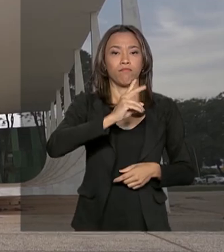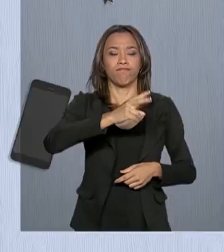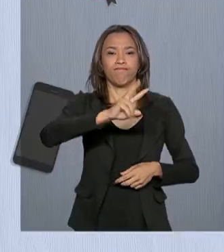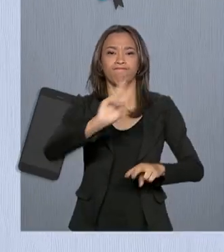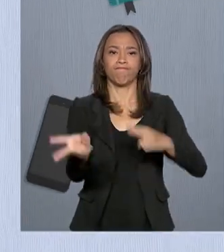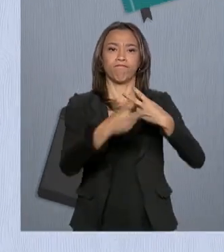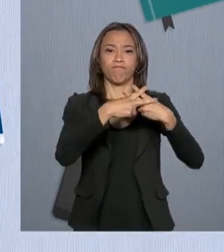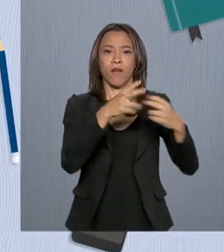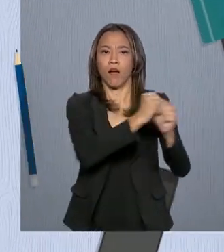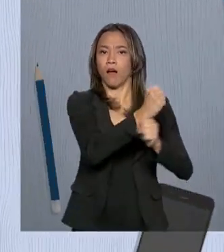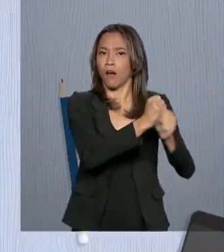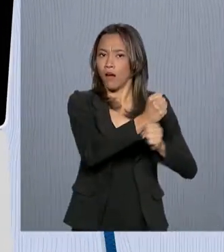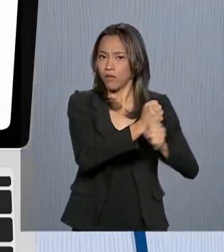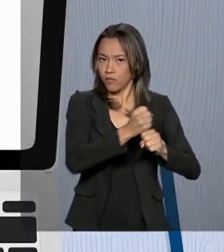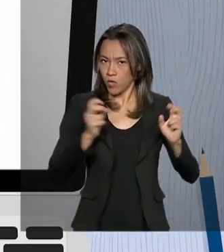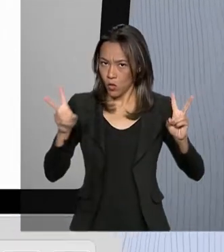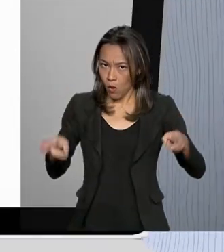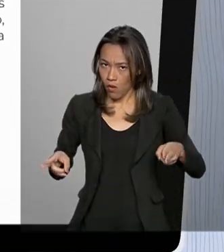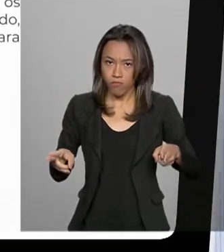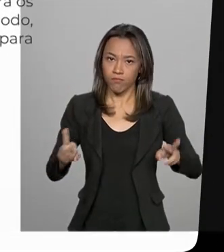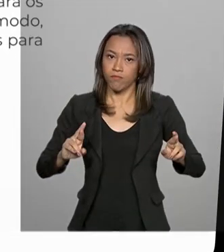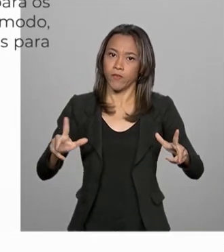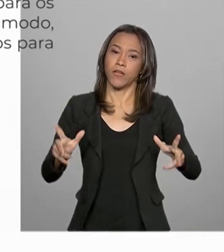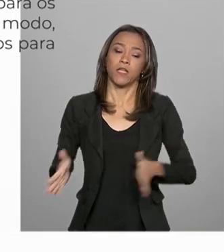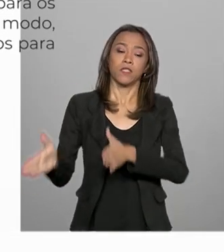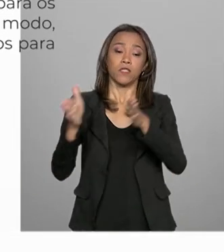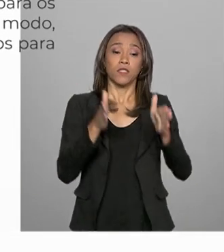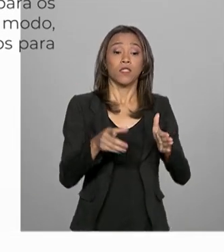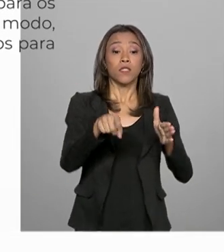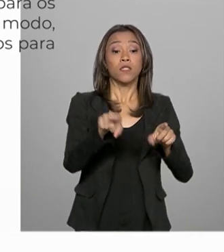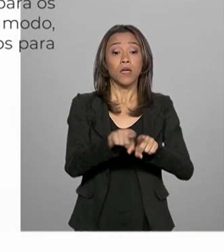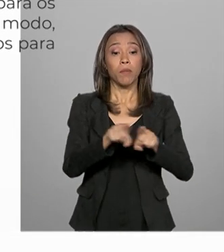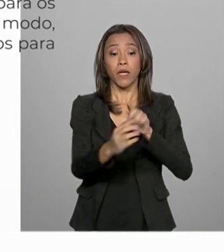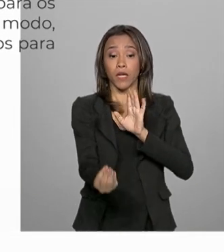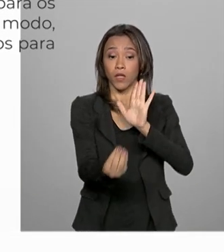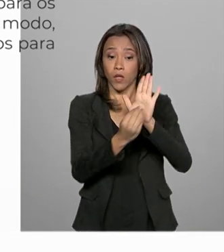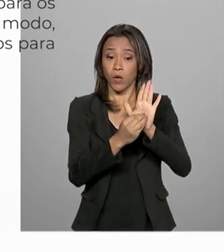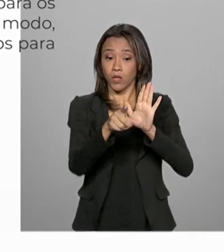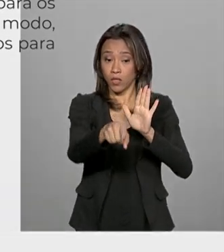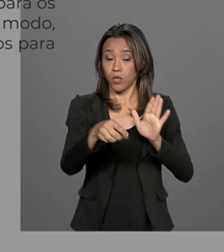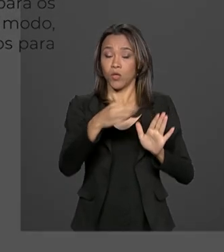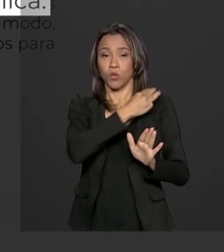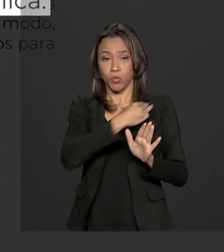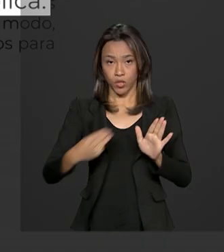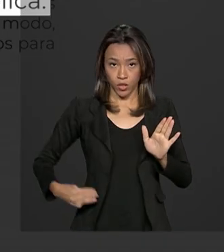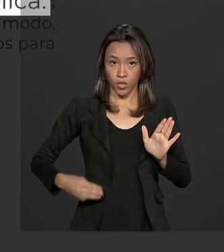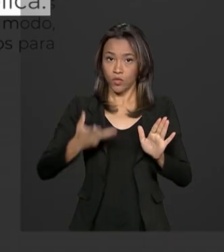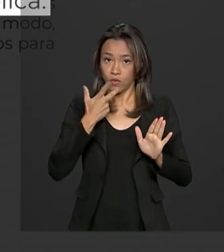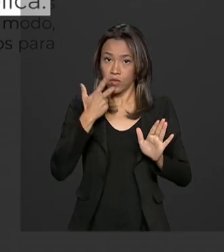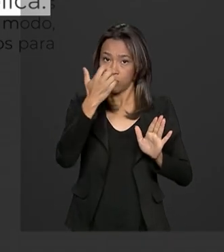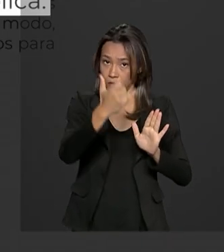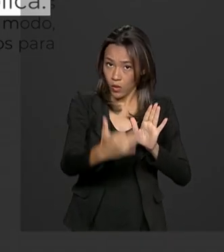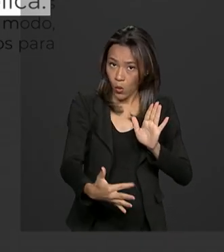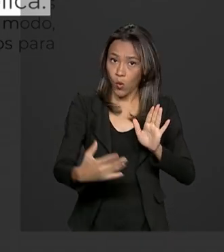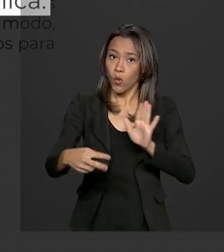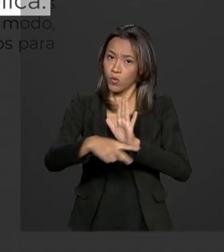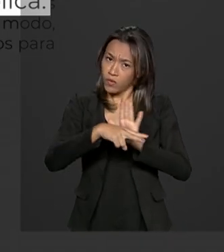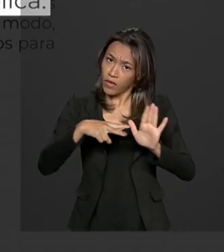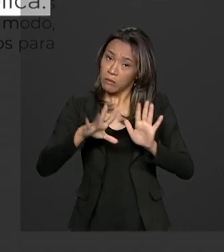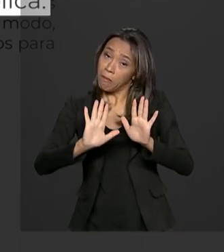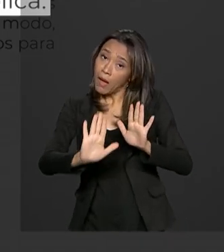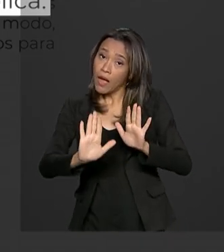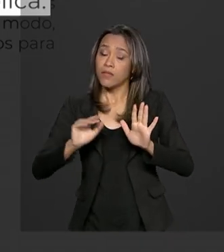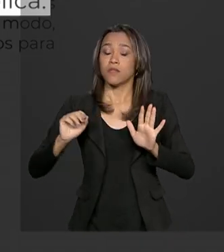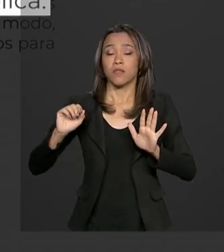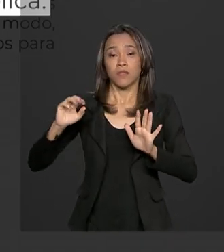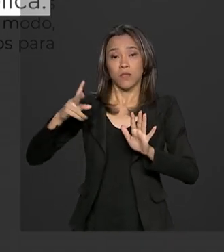do caso. Em nota, o ministro Sérgio Moro disse que o ministério se posicionou pelo veto ao juiz de garantias, mas destaca que